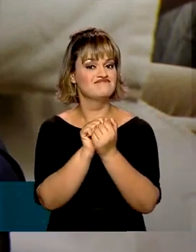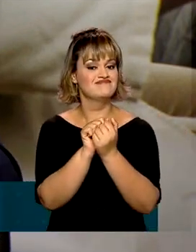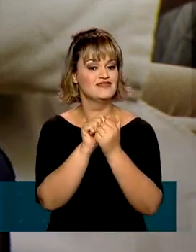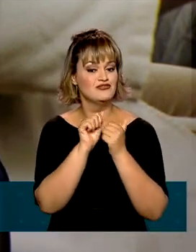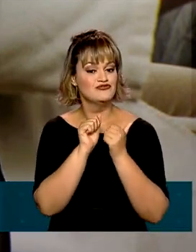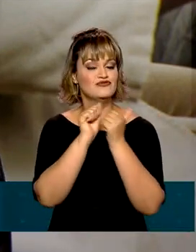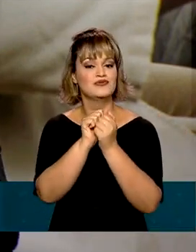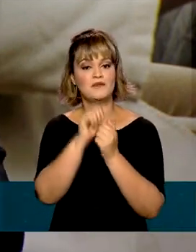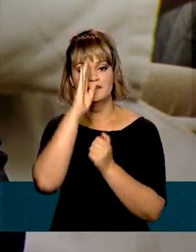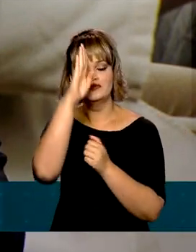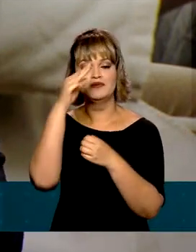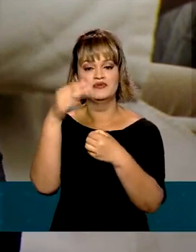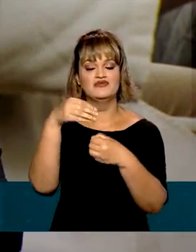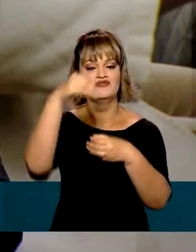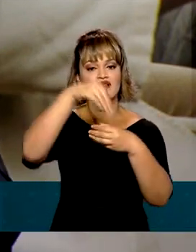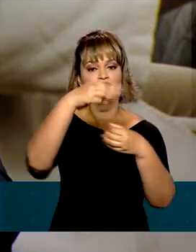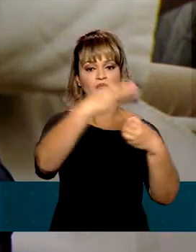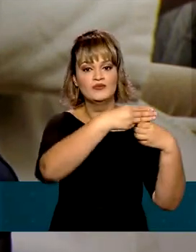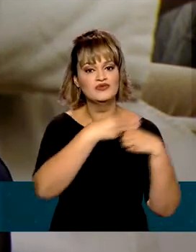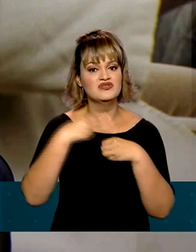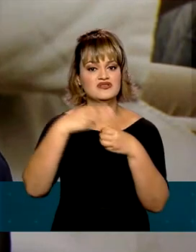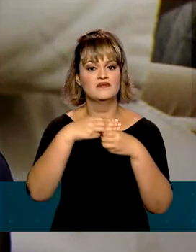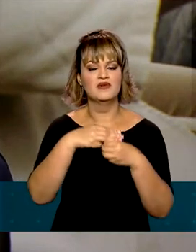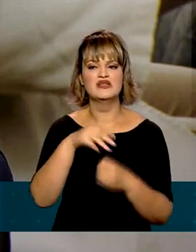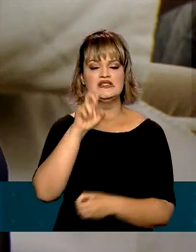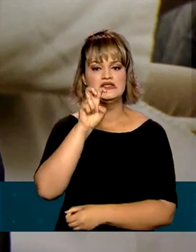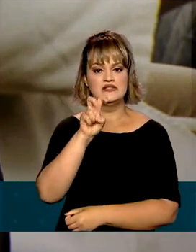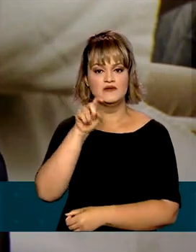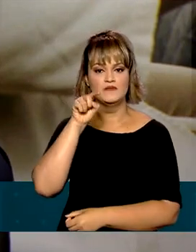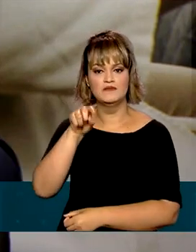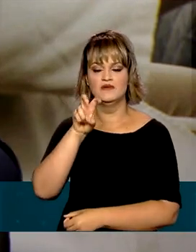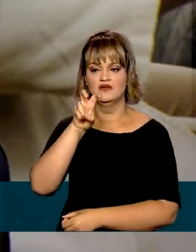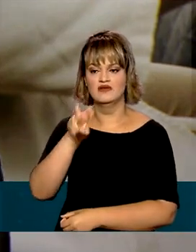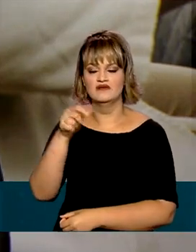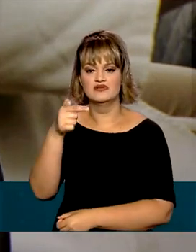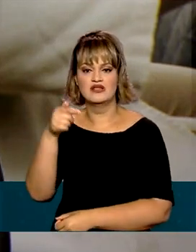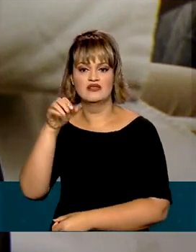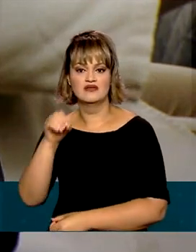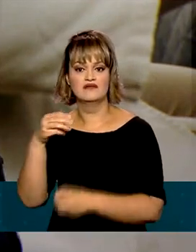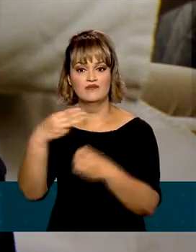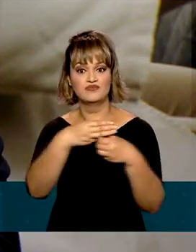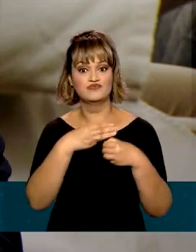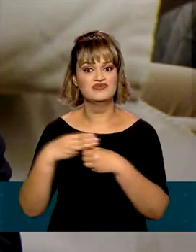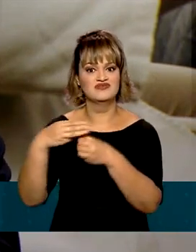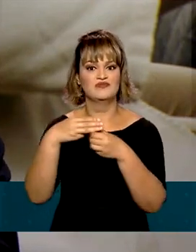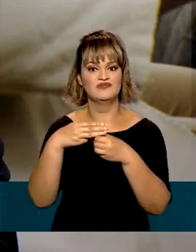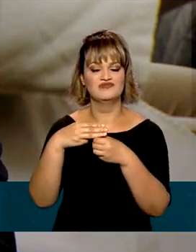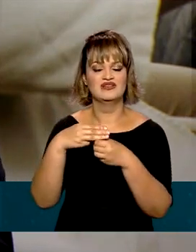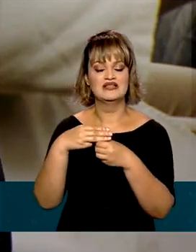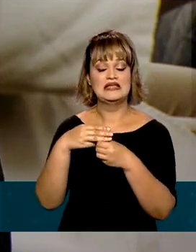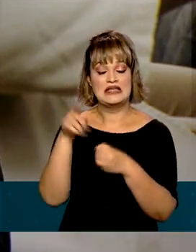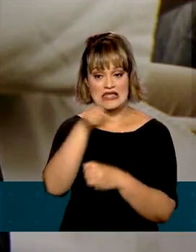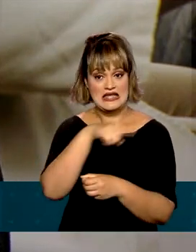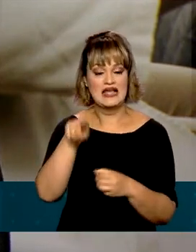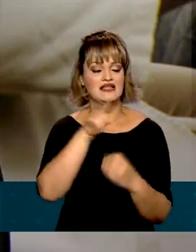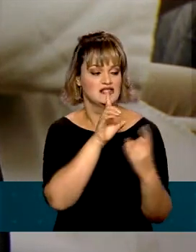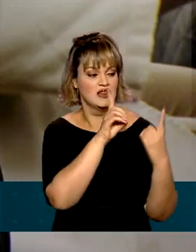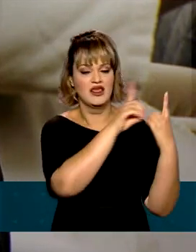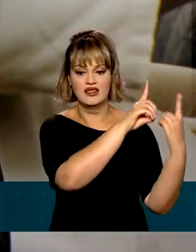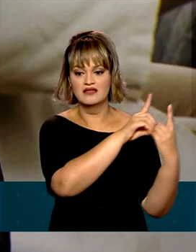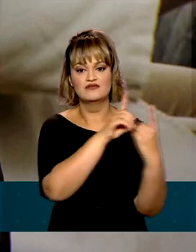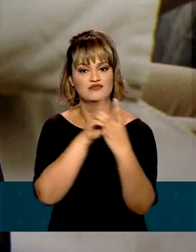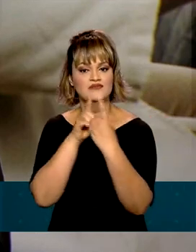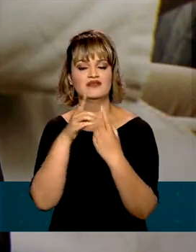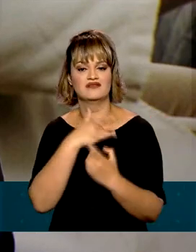sobretudo com os municípios. Porque são os 5.570 municípios que, na ponta, que fazem a prestação de assistência